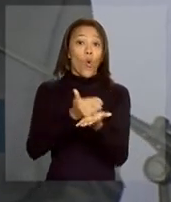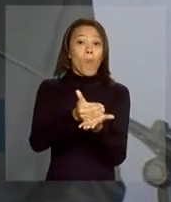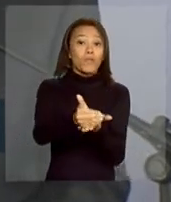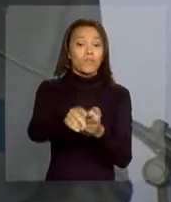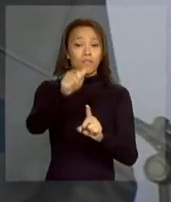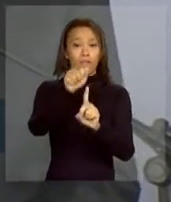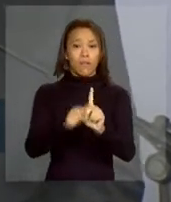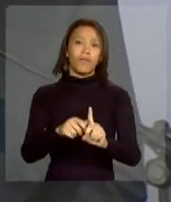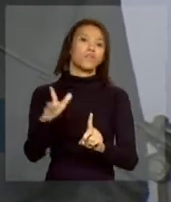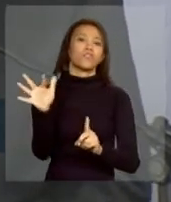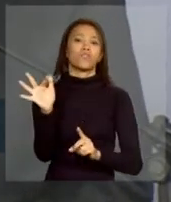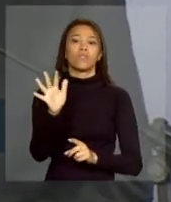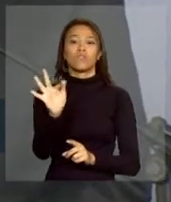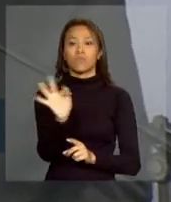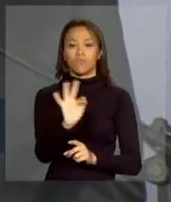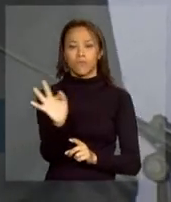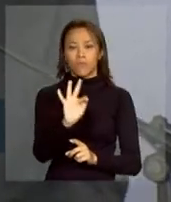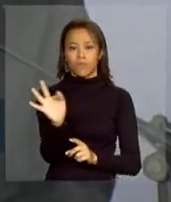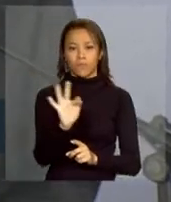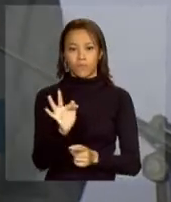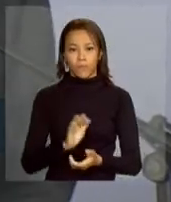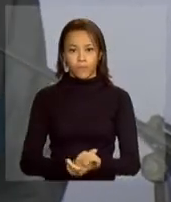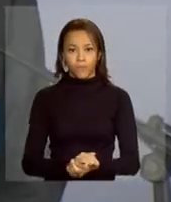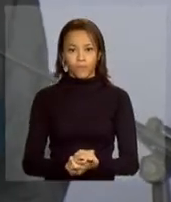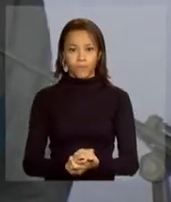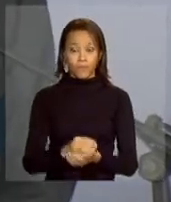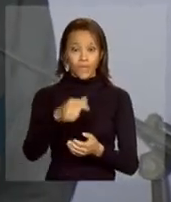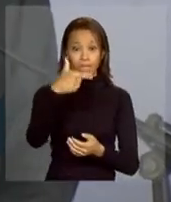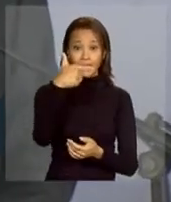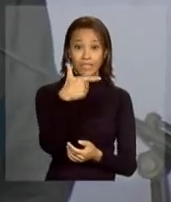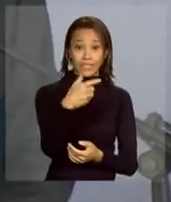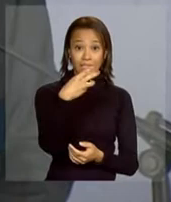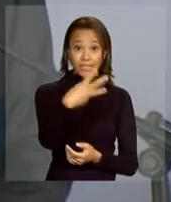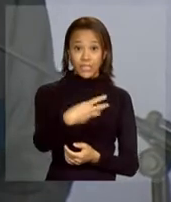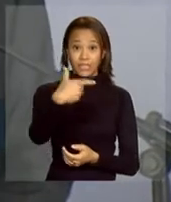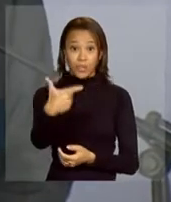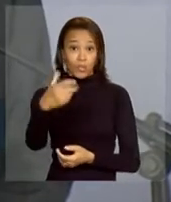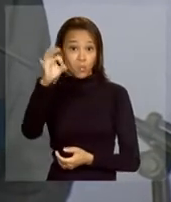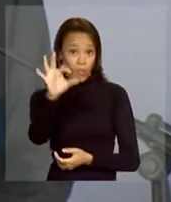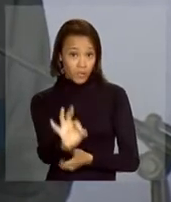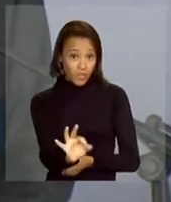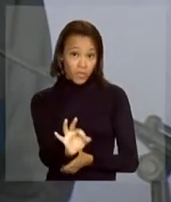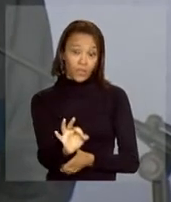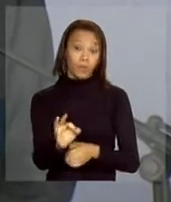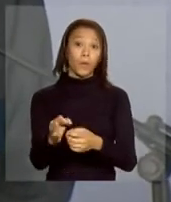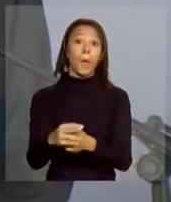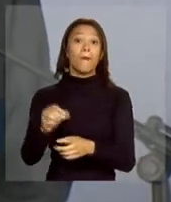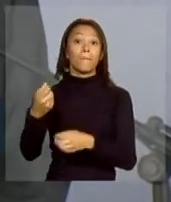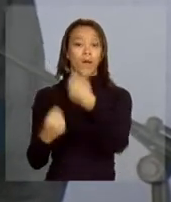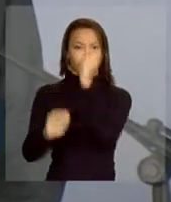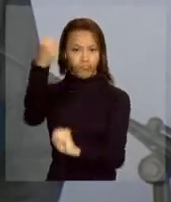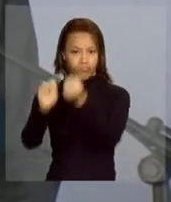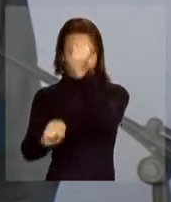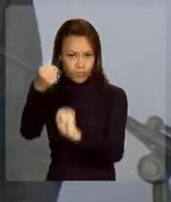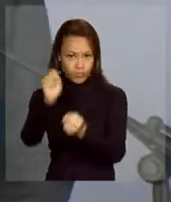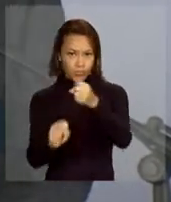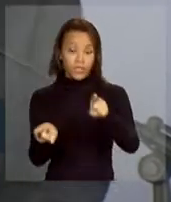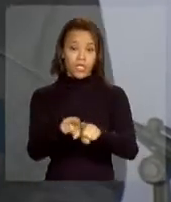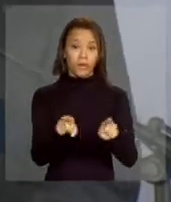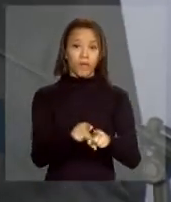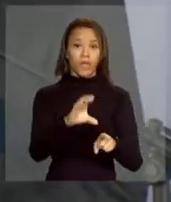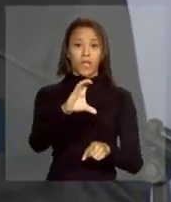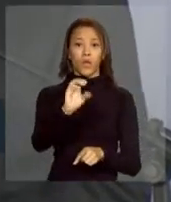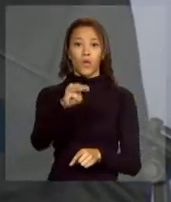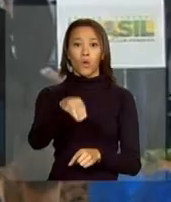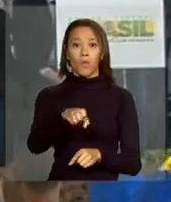e em 32% para a indústria e o comércio. Eu